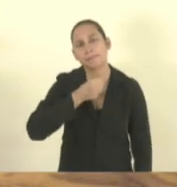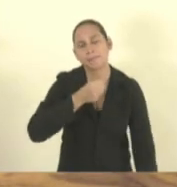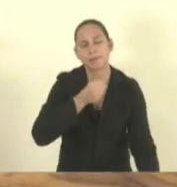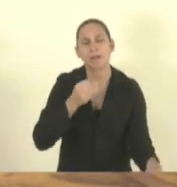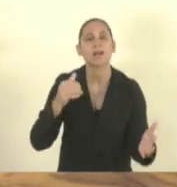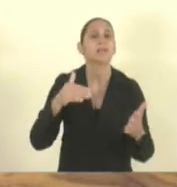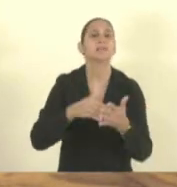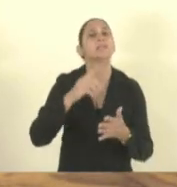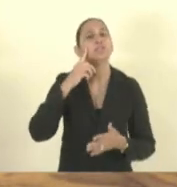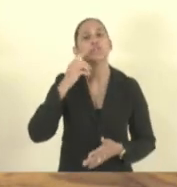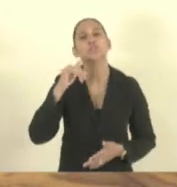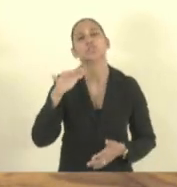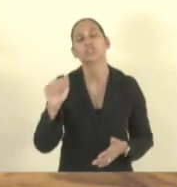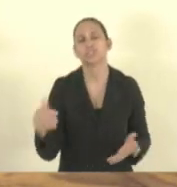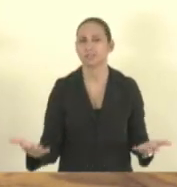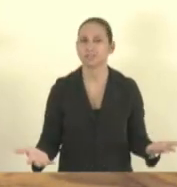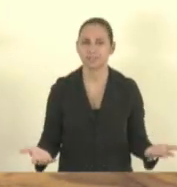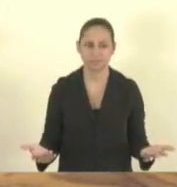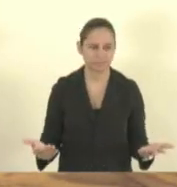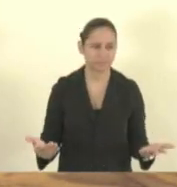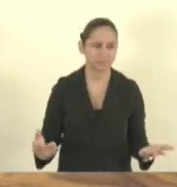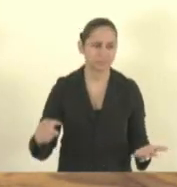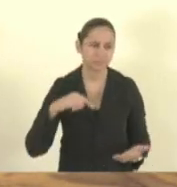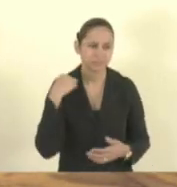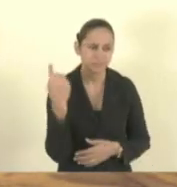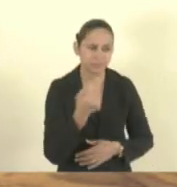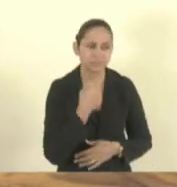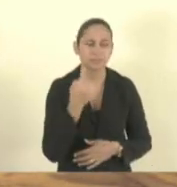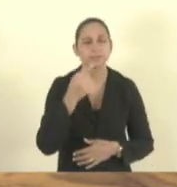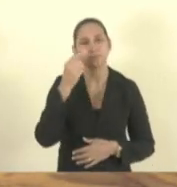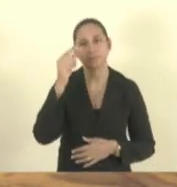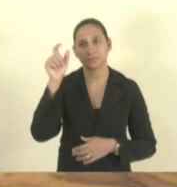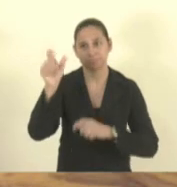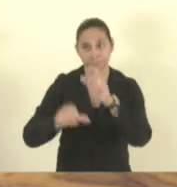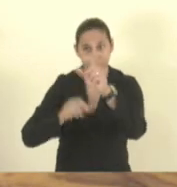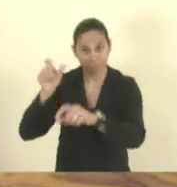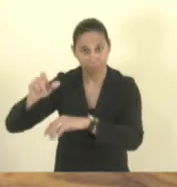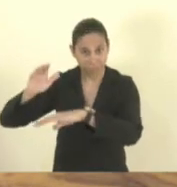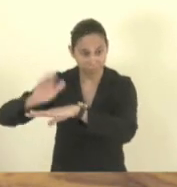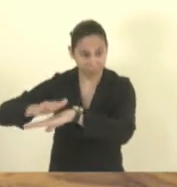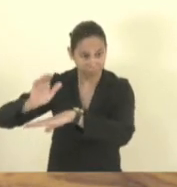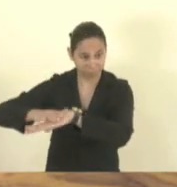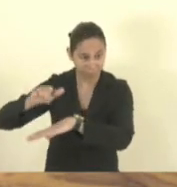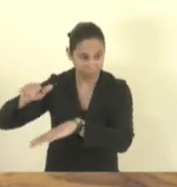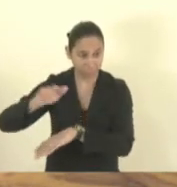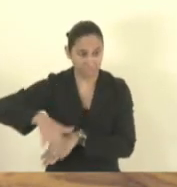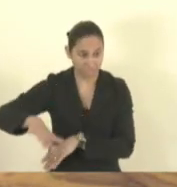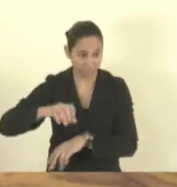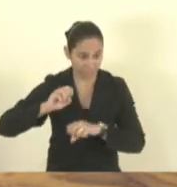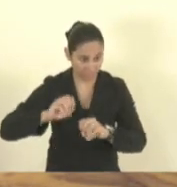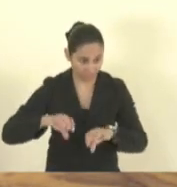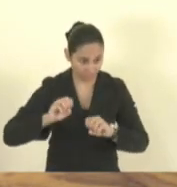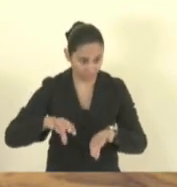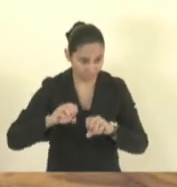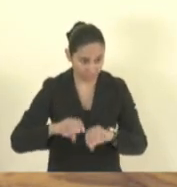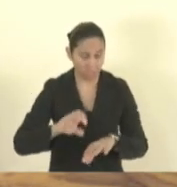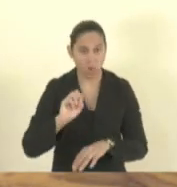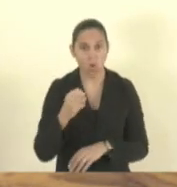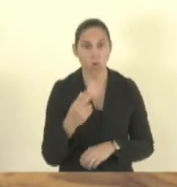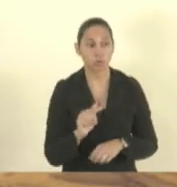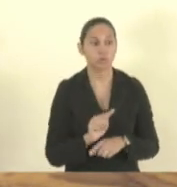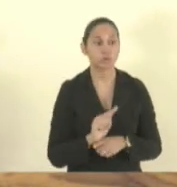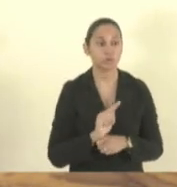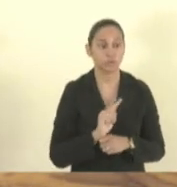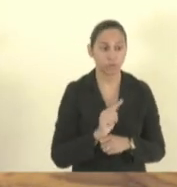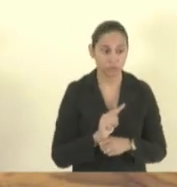quando as pessoas competentes da secretaria de educação os gestores